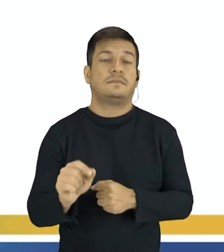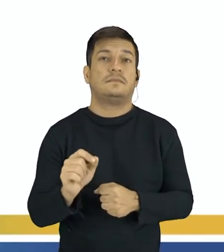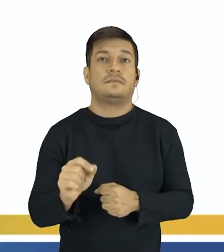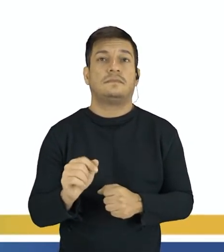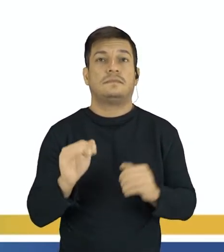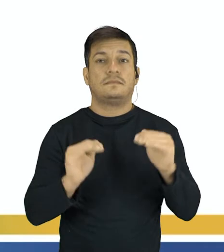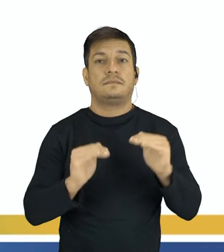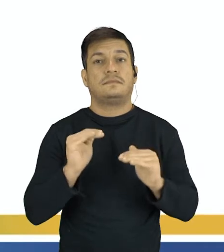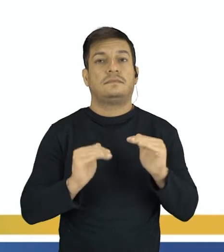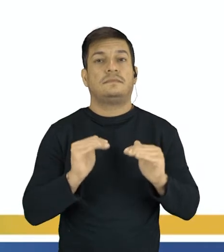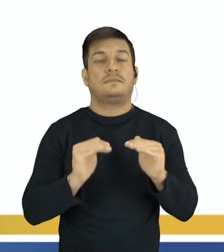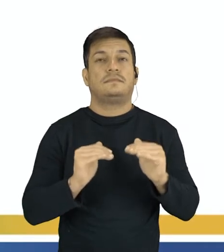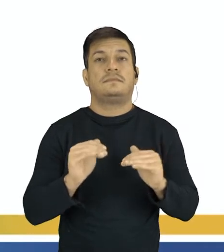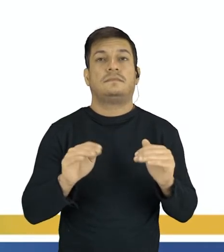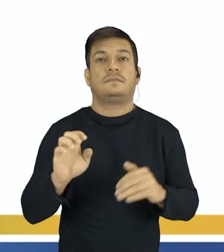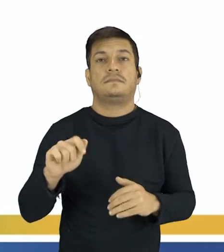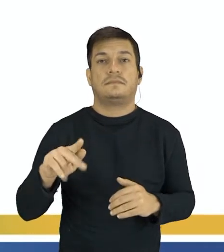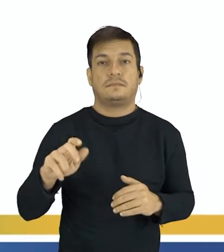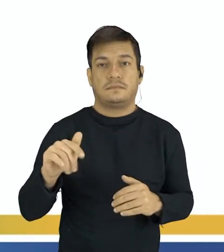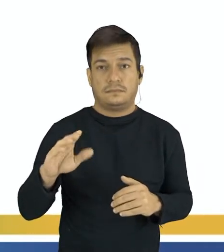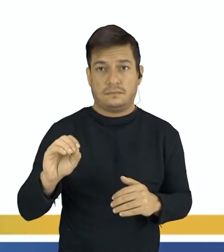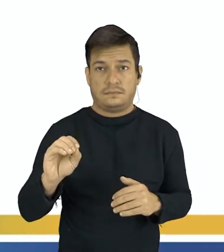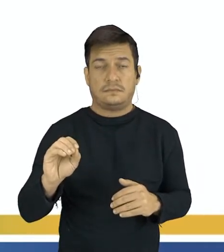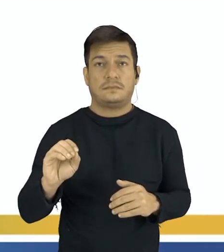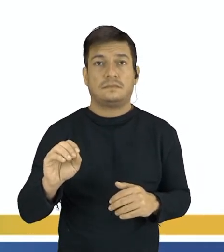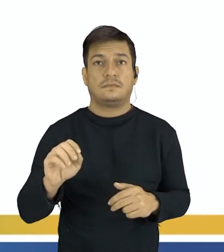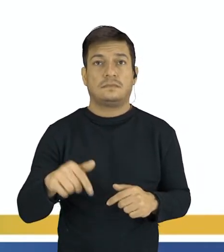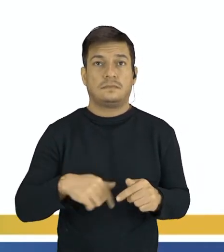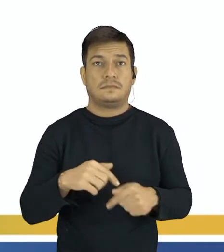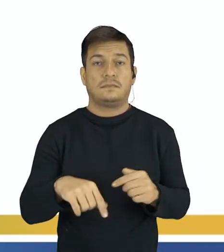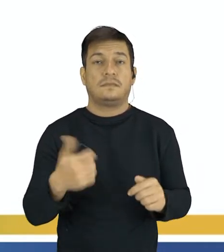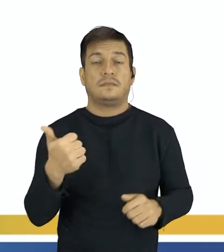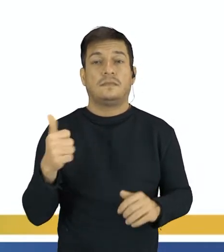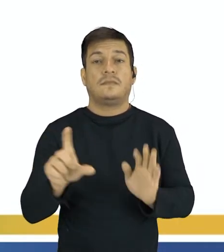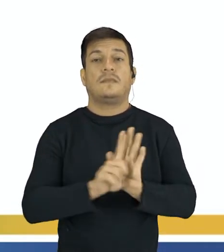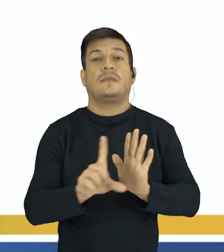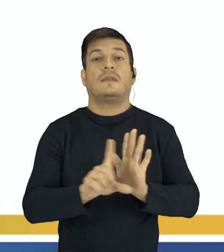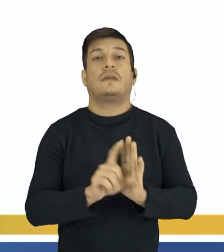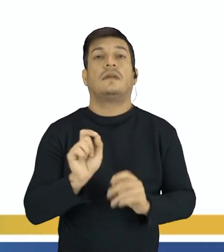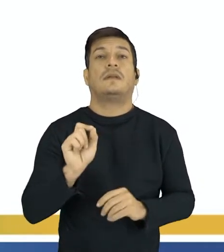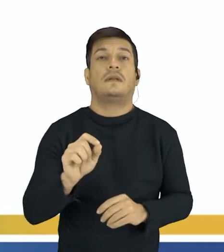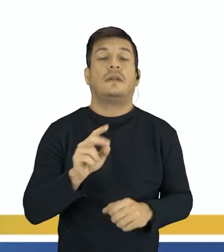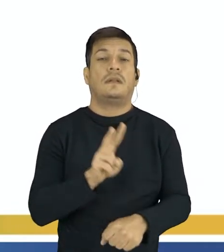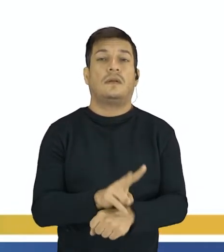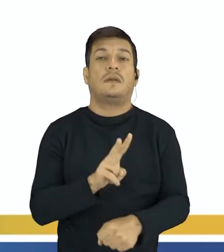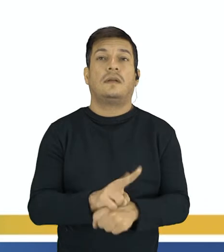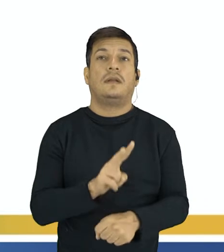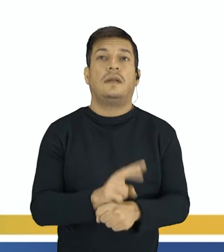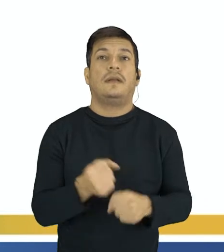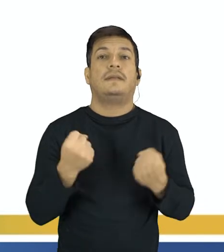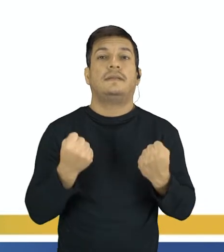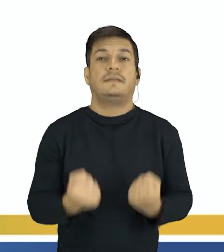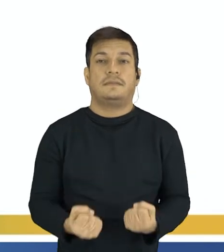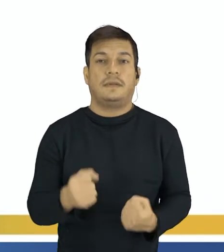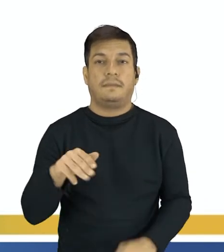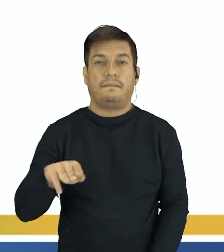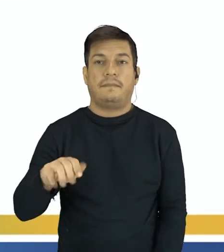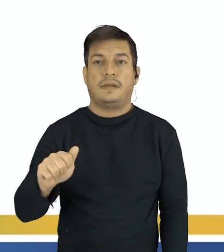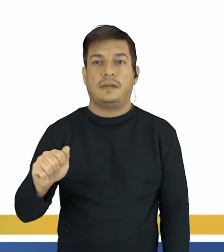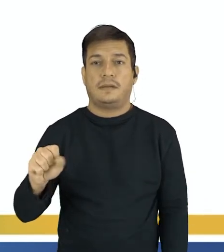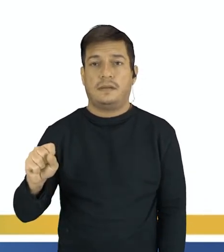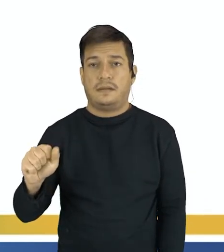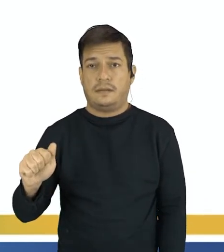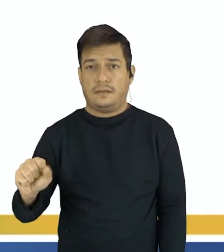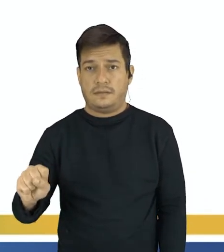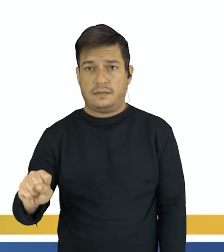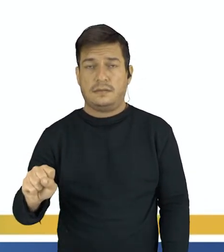balanceamento de equação química. A primeira lei nós chamamos de lei da conservação das massas. Ela